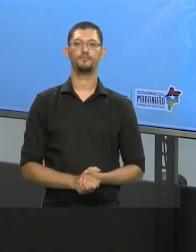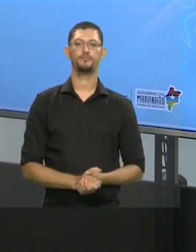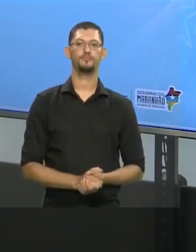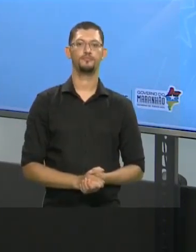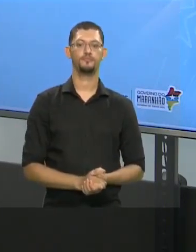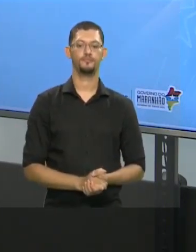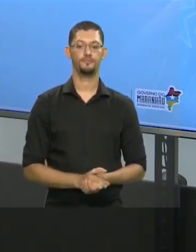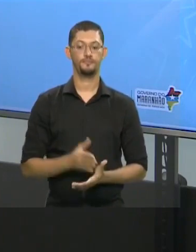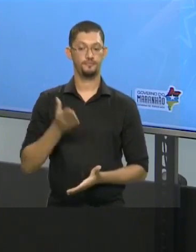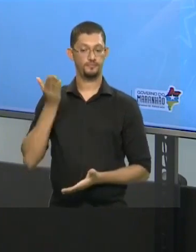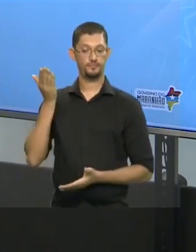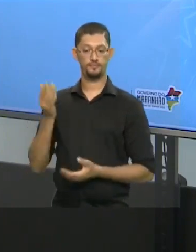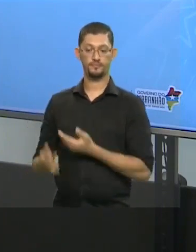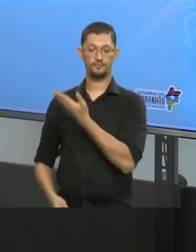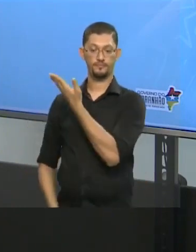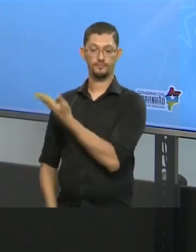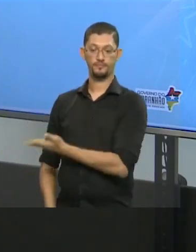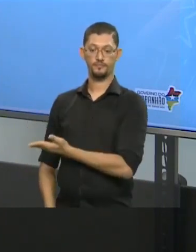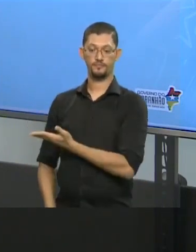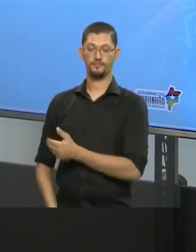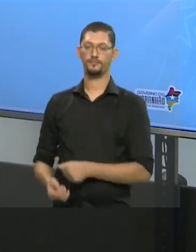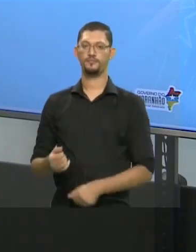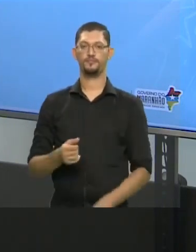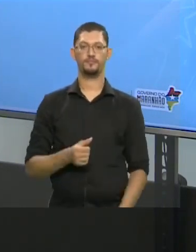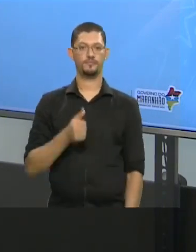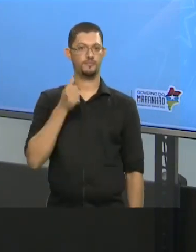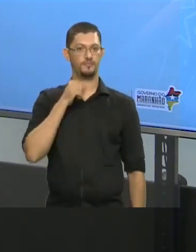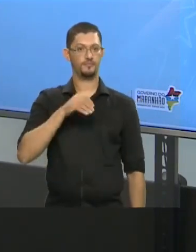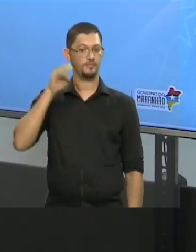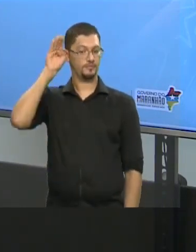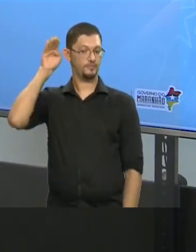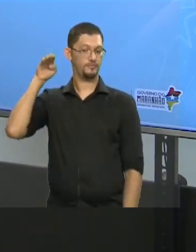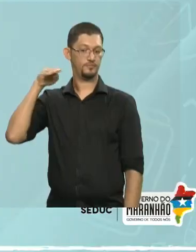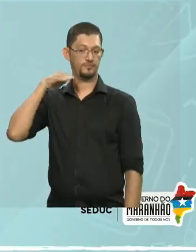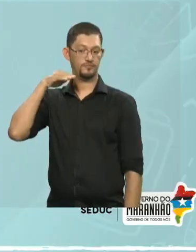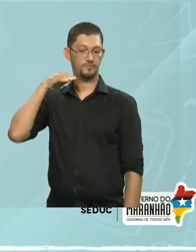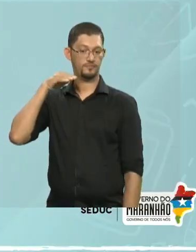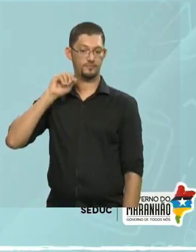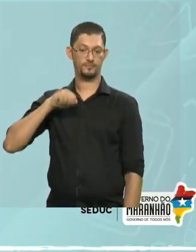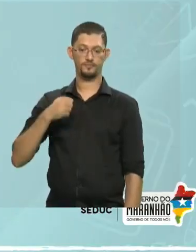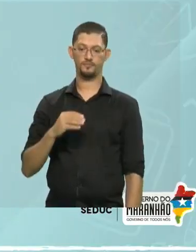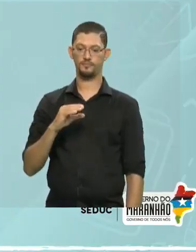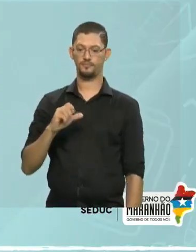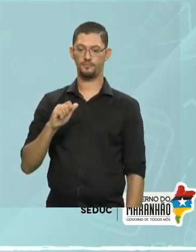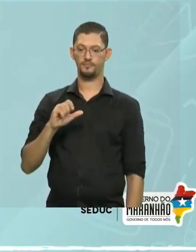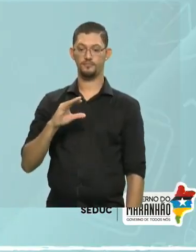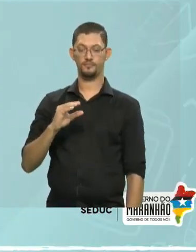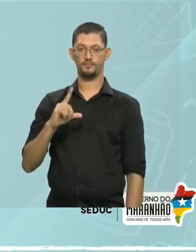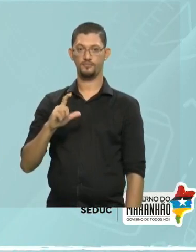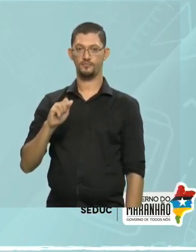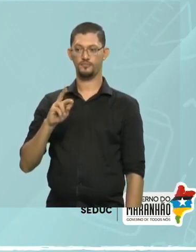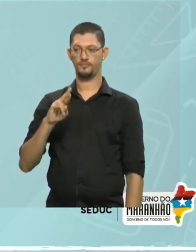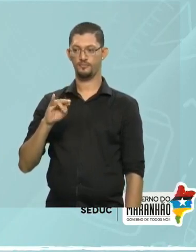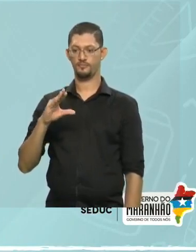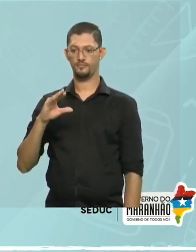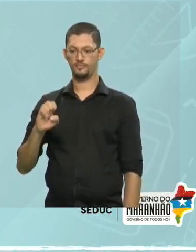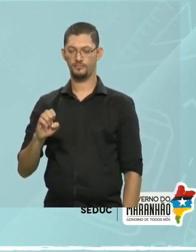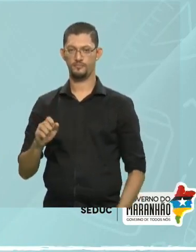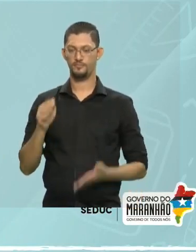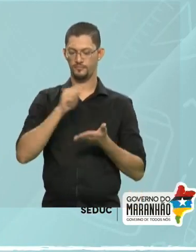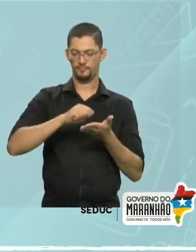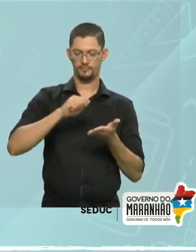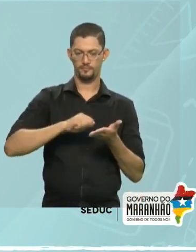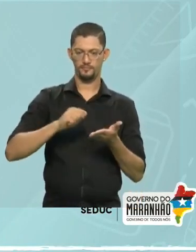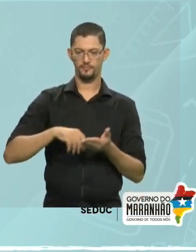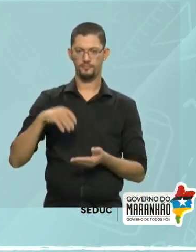Essa senhora que está aqui desenhada se chama Clarice Lispector. Clarice foi uma escritora brasileira